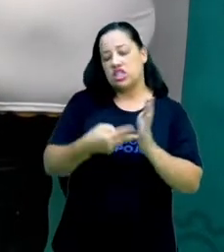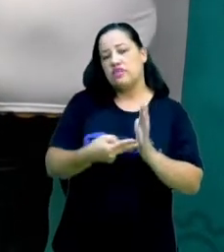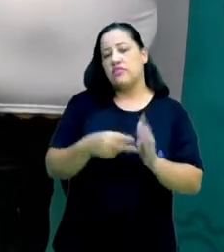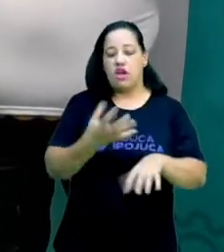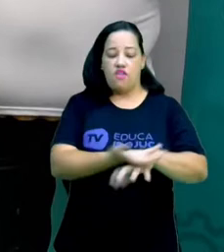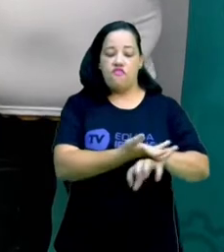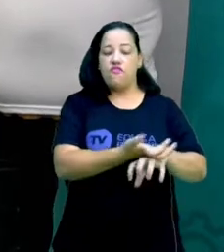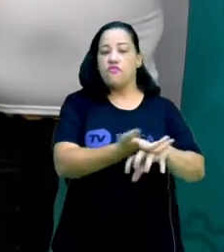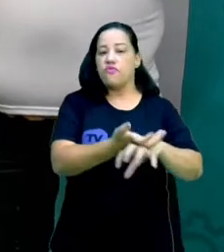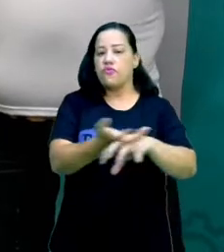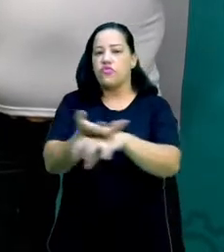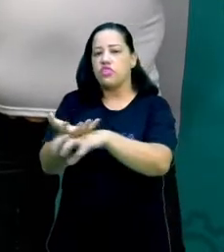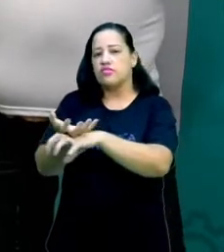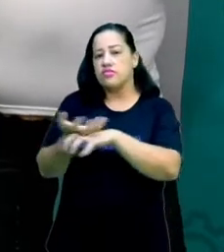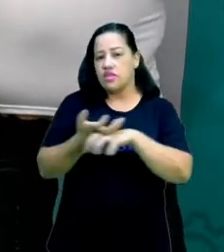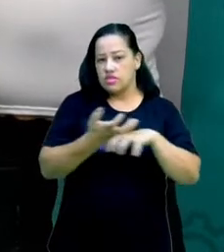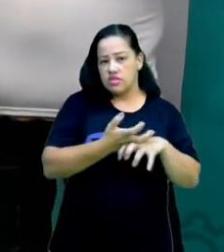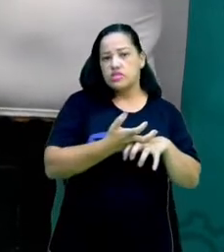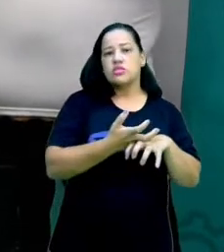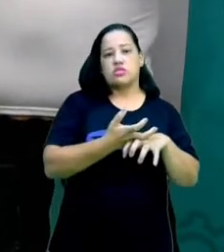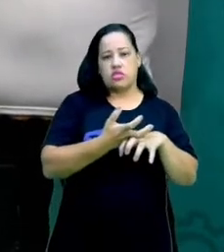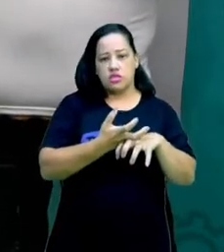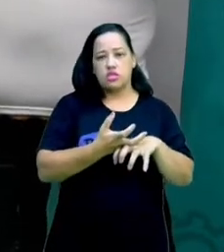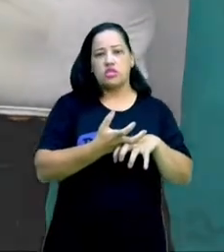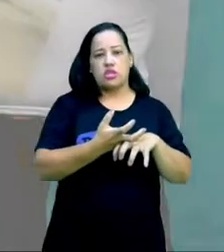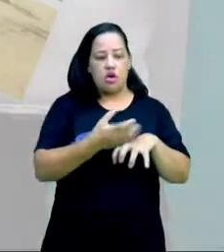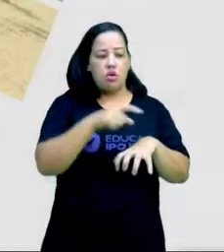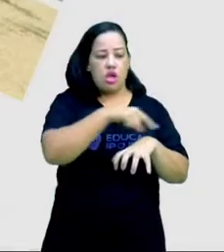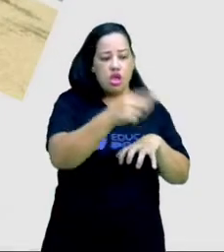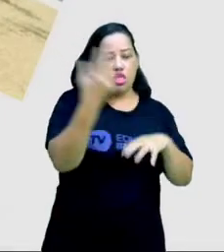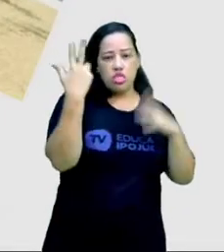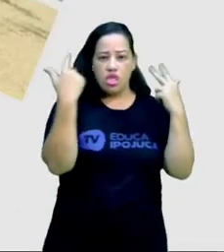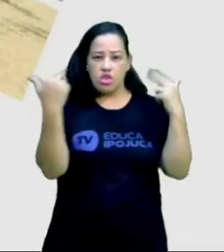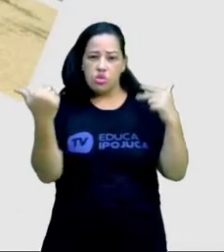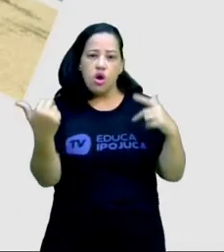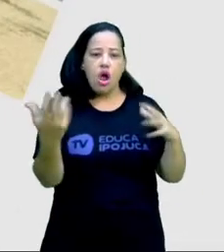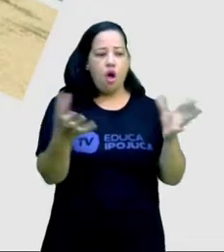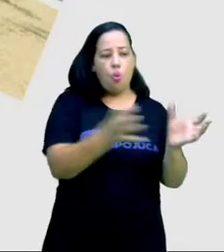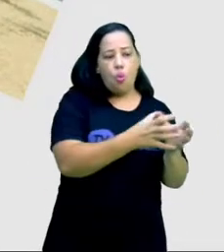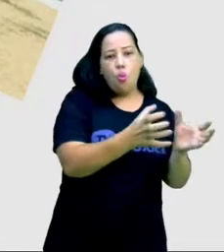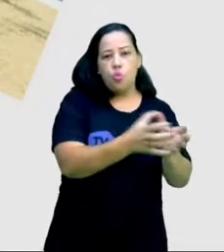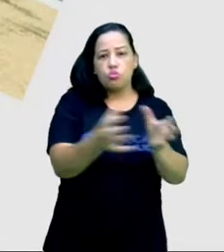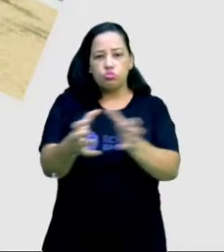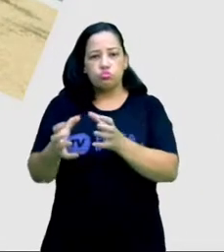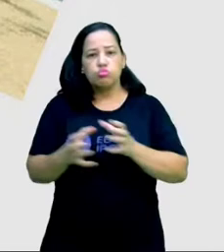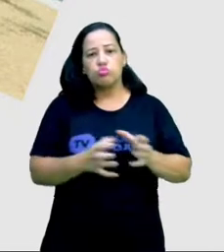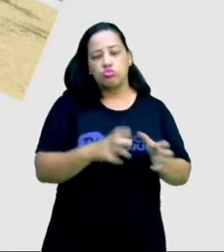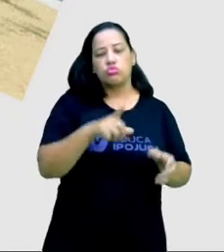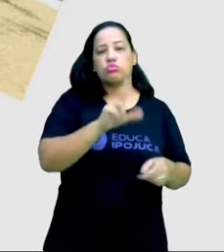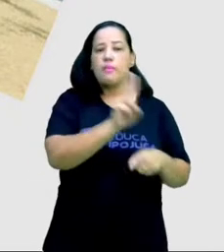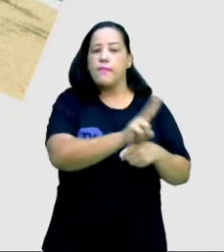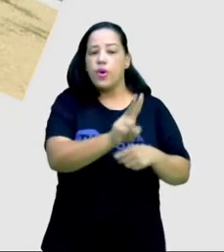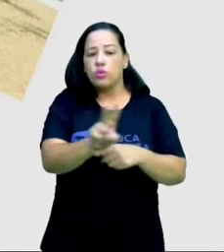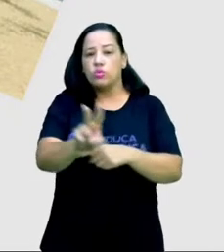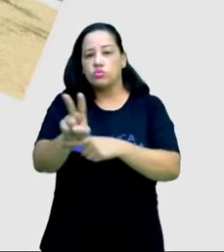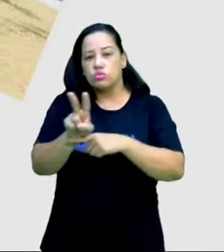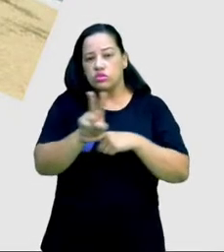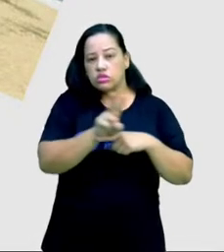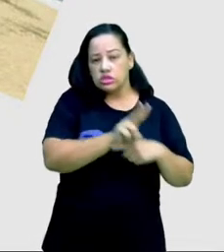uma vegetação, um conjunto natural de vegetação que serve como proteção